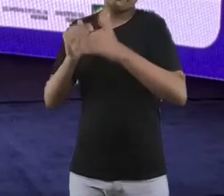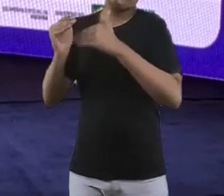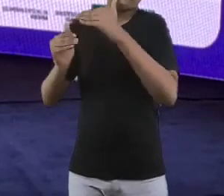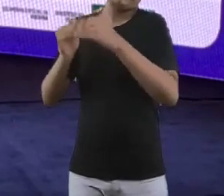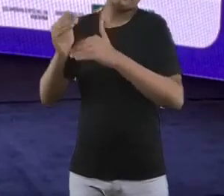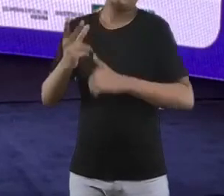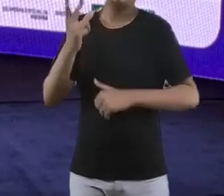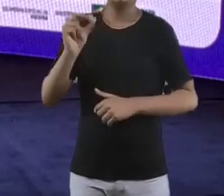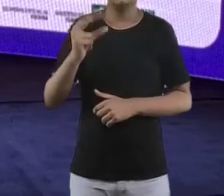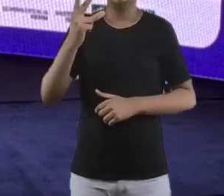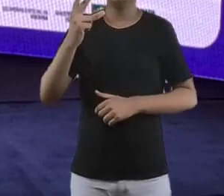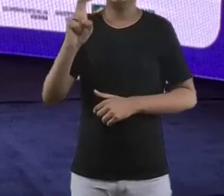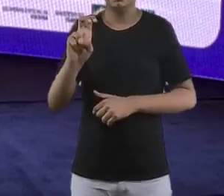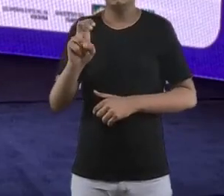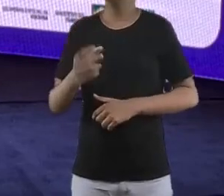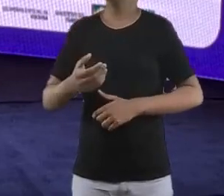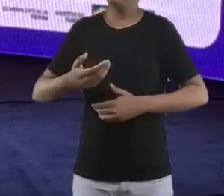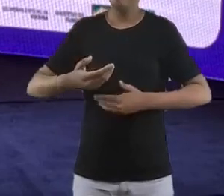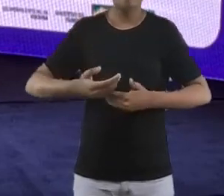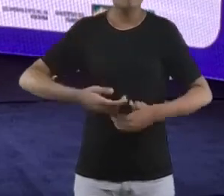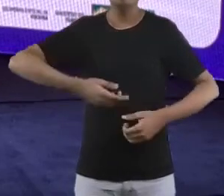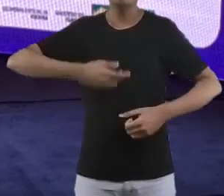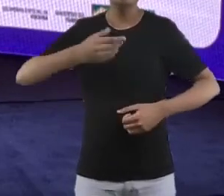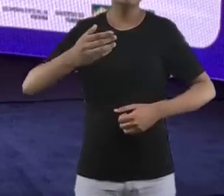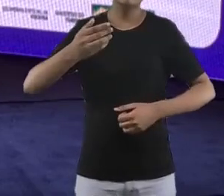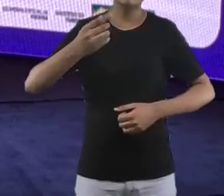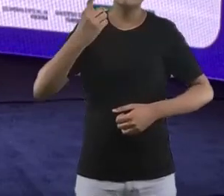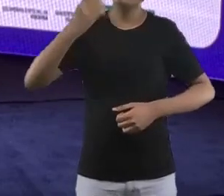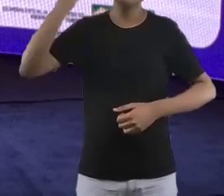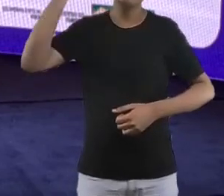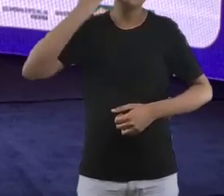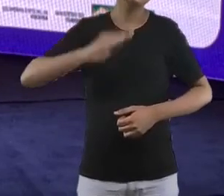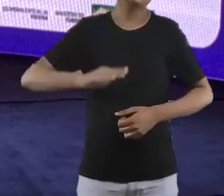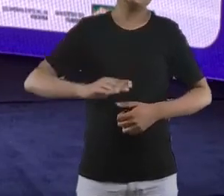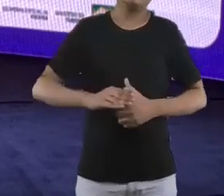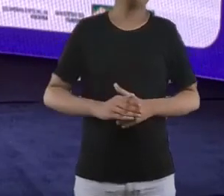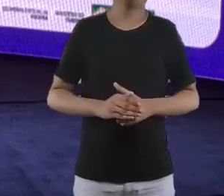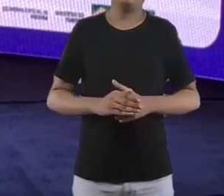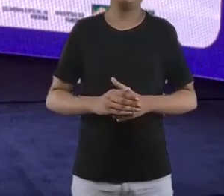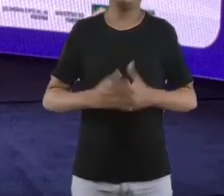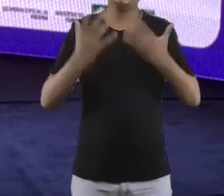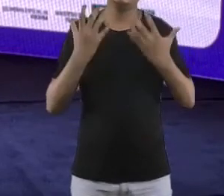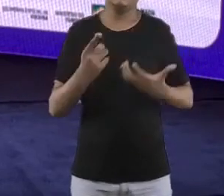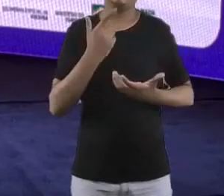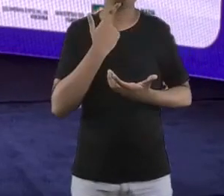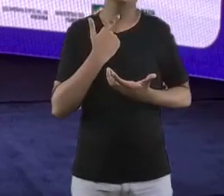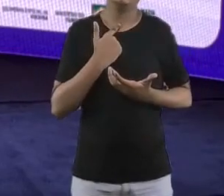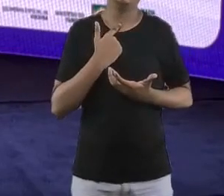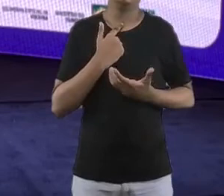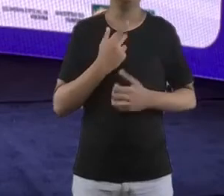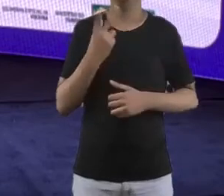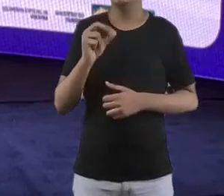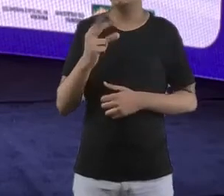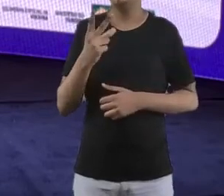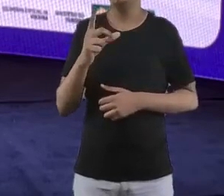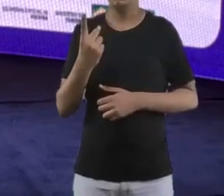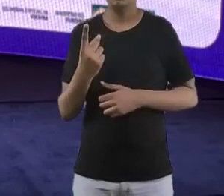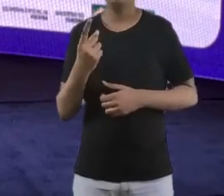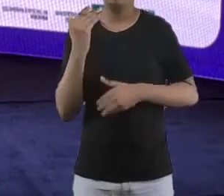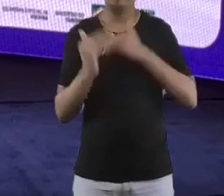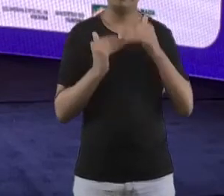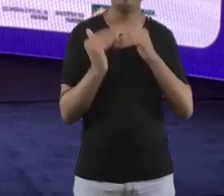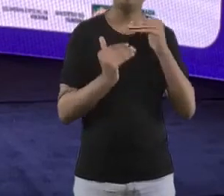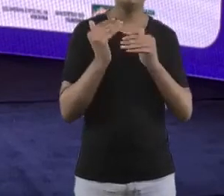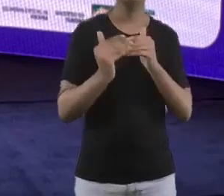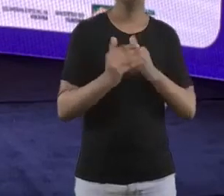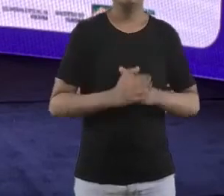um milhão de pessoas. Então, certamente, esse ponto vai melhorar muito para a gente em 2021. Mas, obrigada pela pergunta. Faz bastante